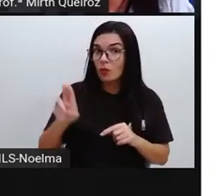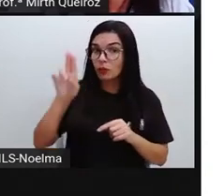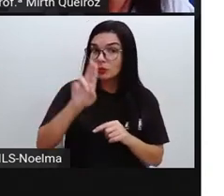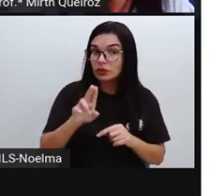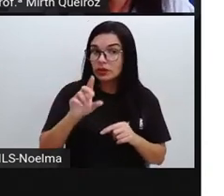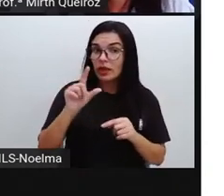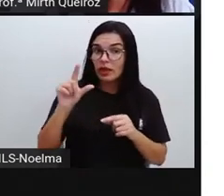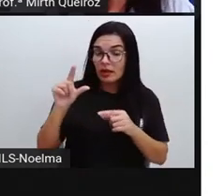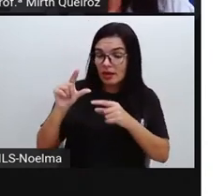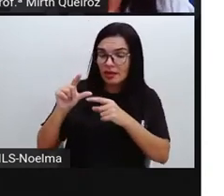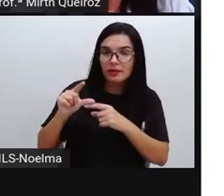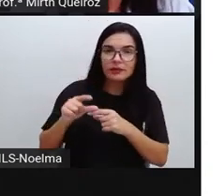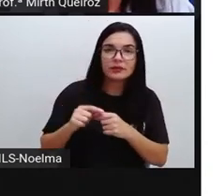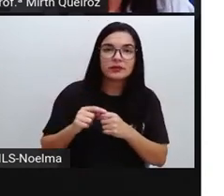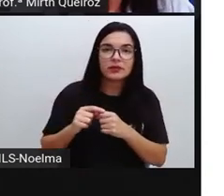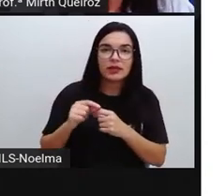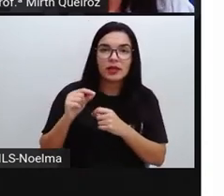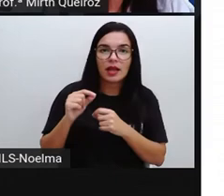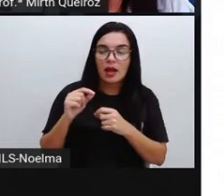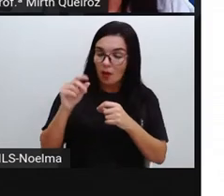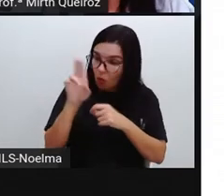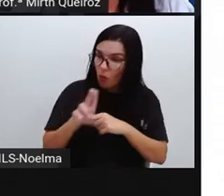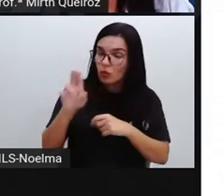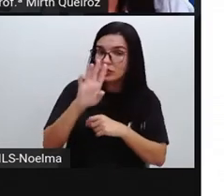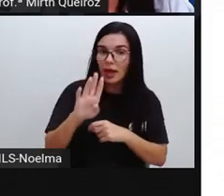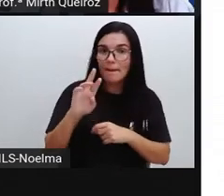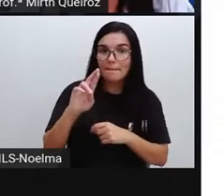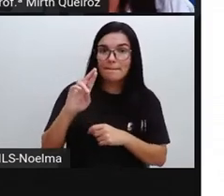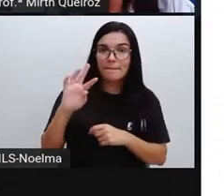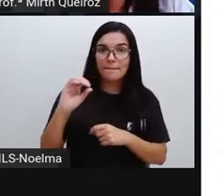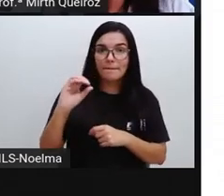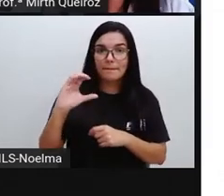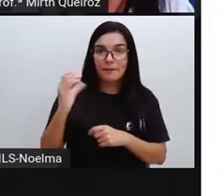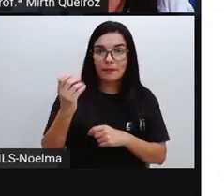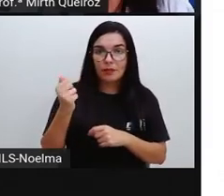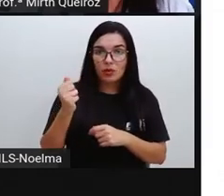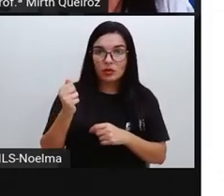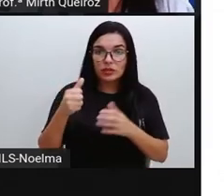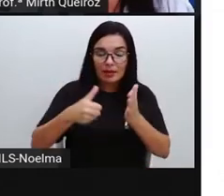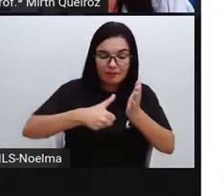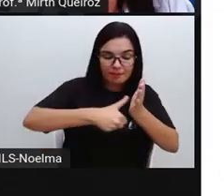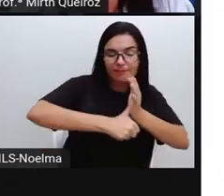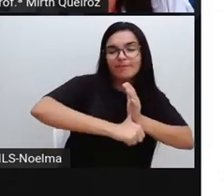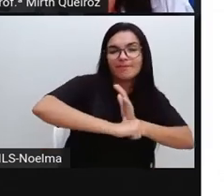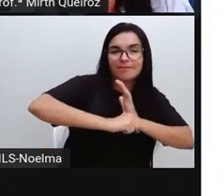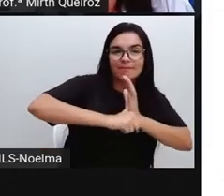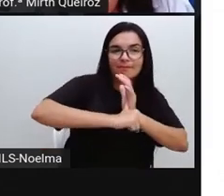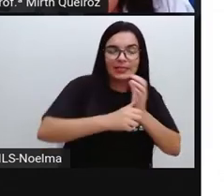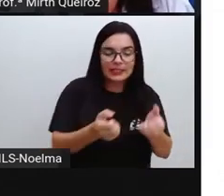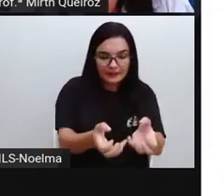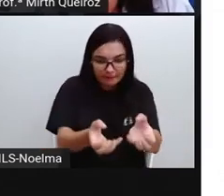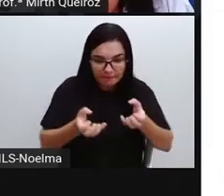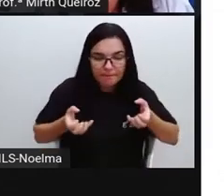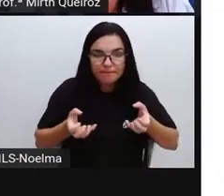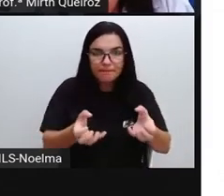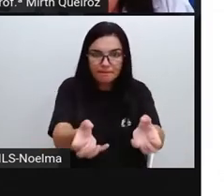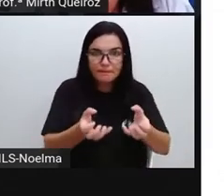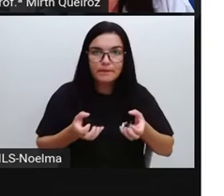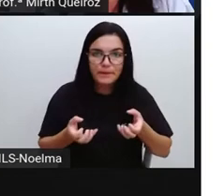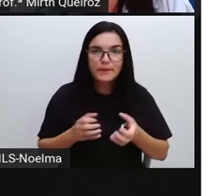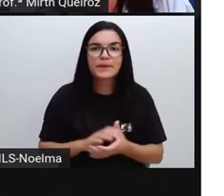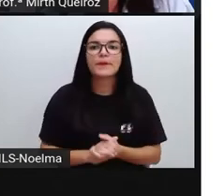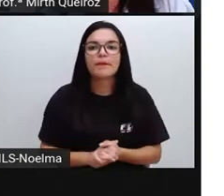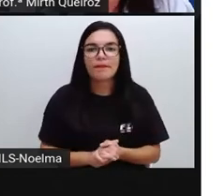prender o fundo da gaveta. Nesse caso, brocha com